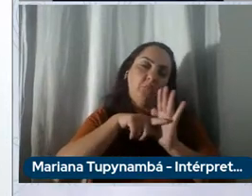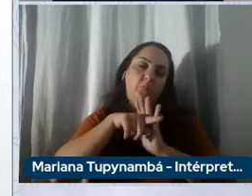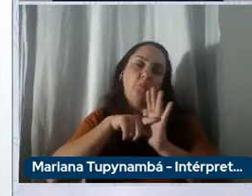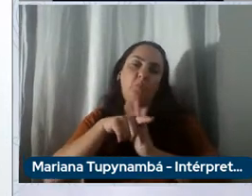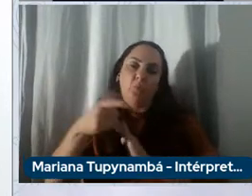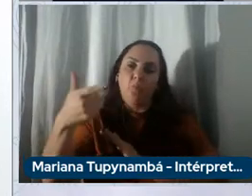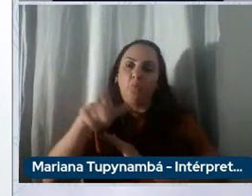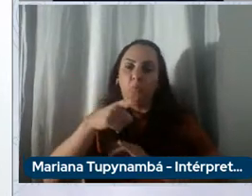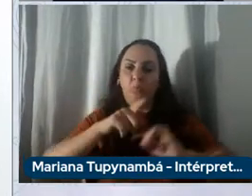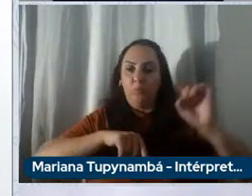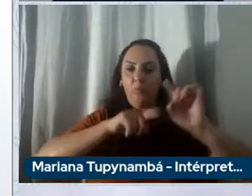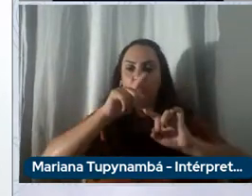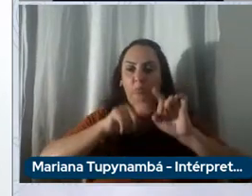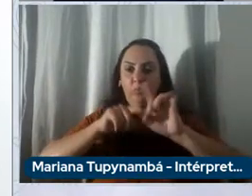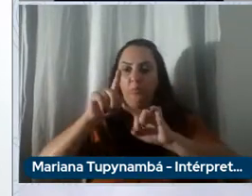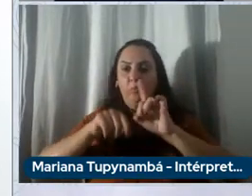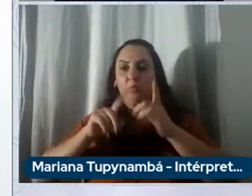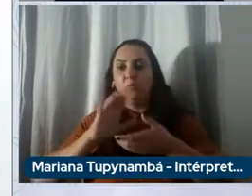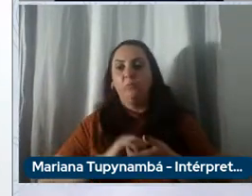alta densidade de energia